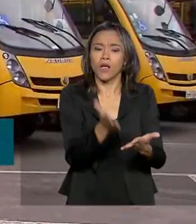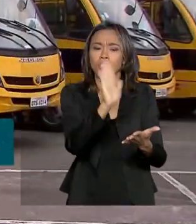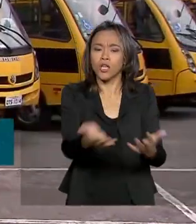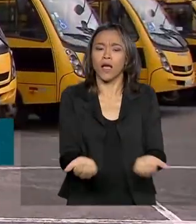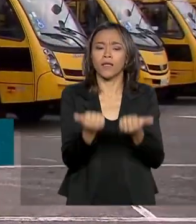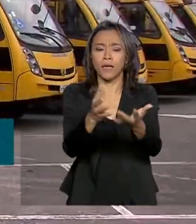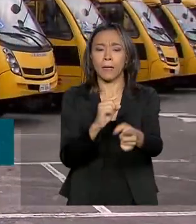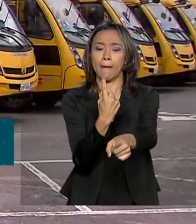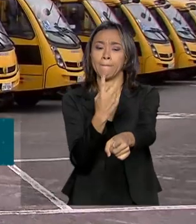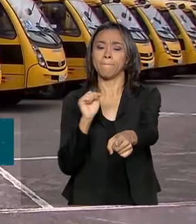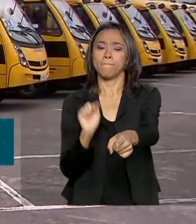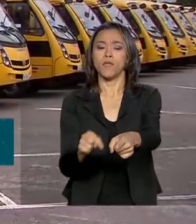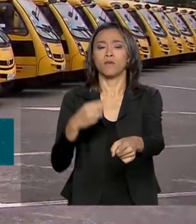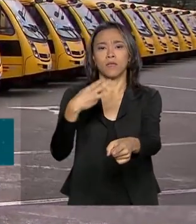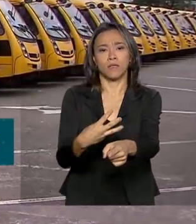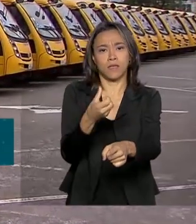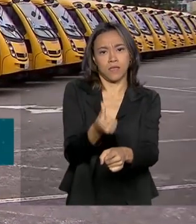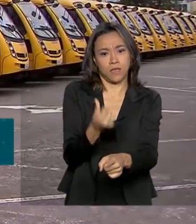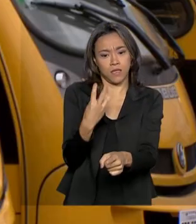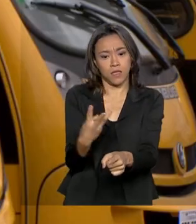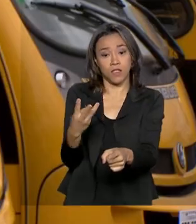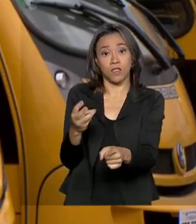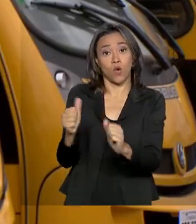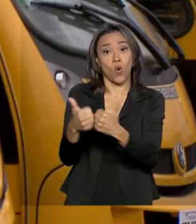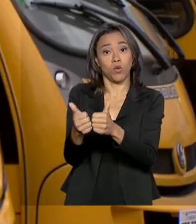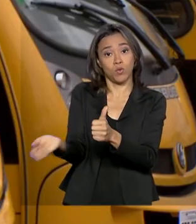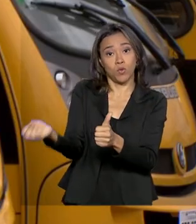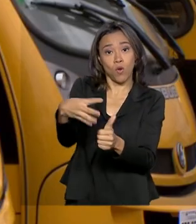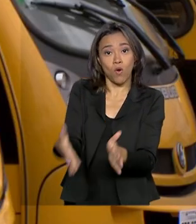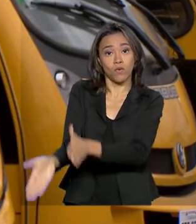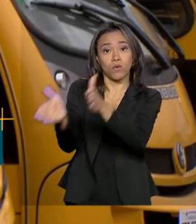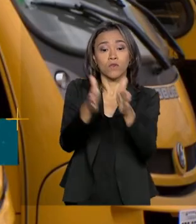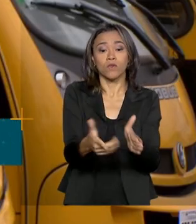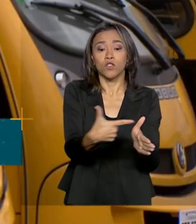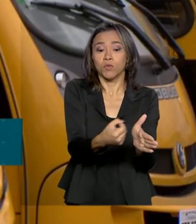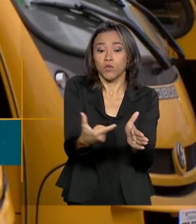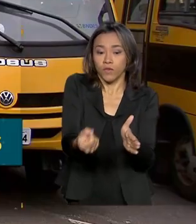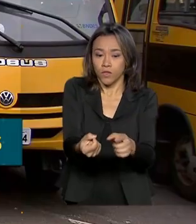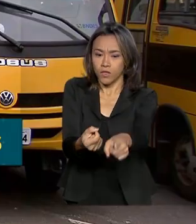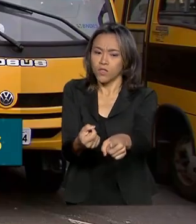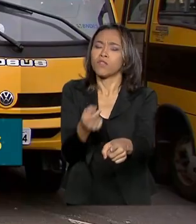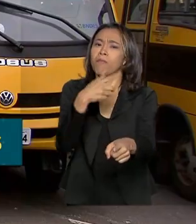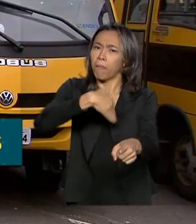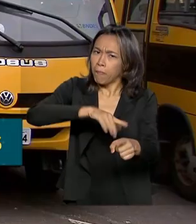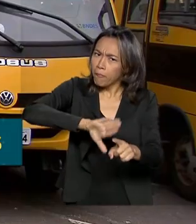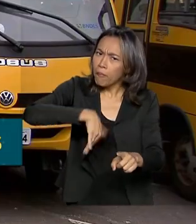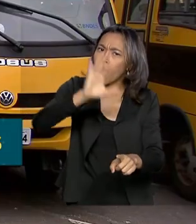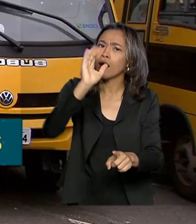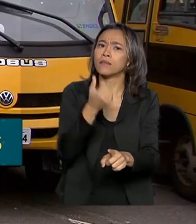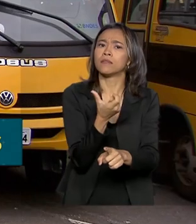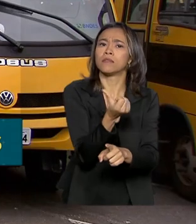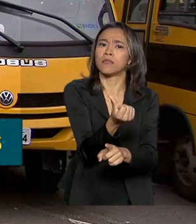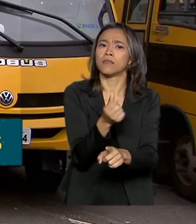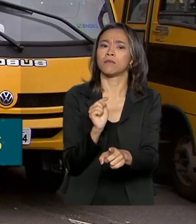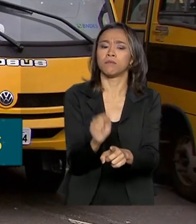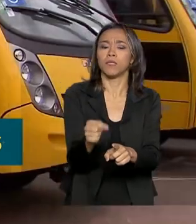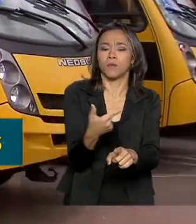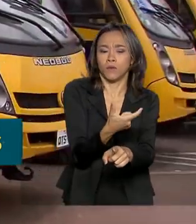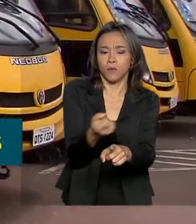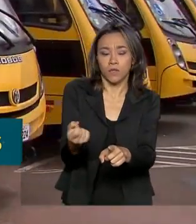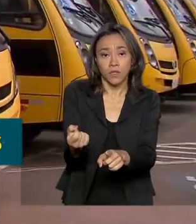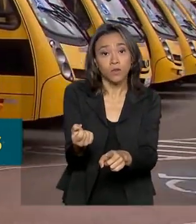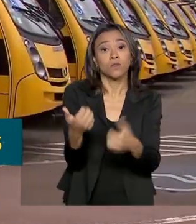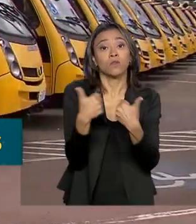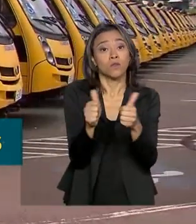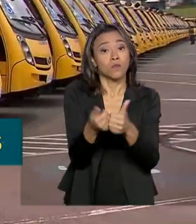.363 ônibus novos. E para 2020, a previsão é de mais 6.200 ônibus